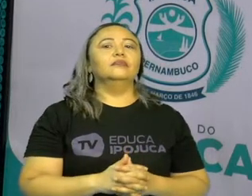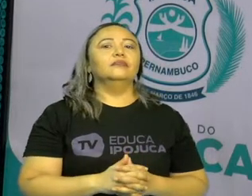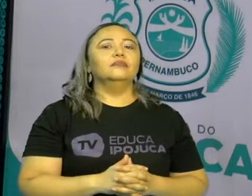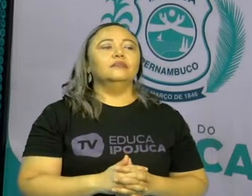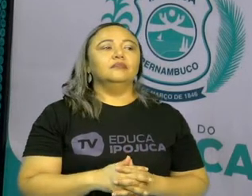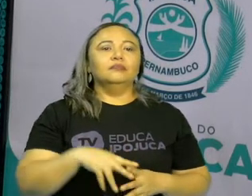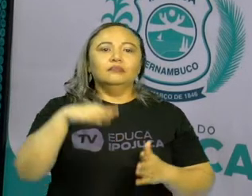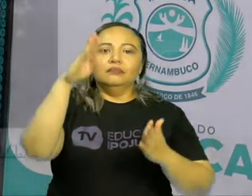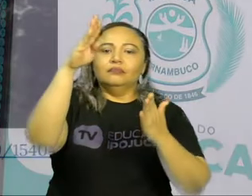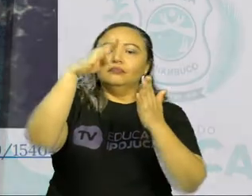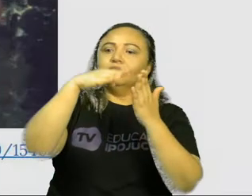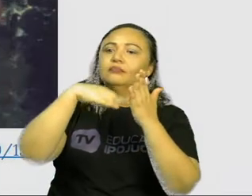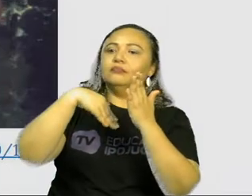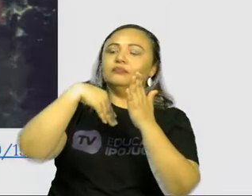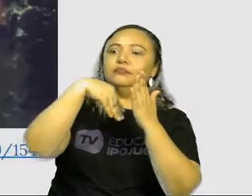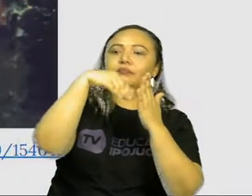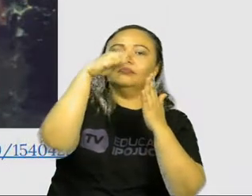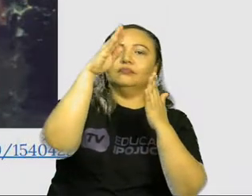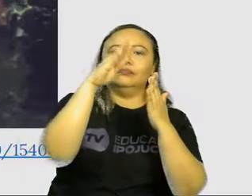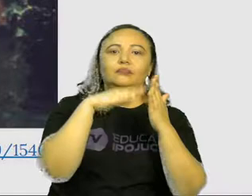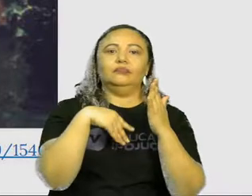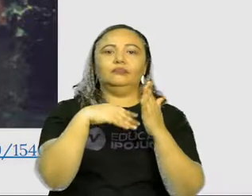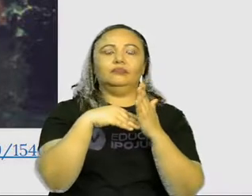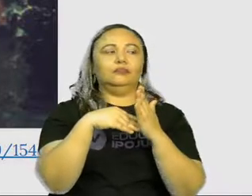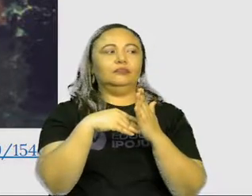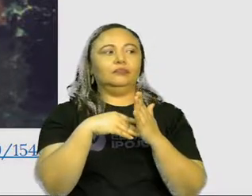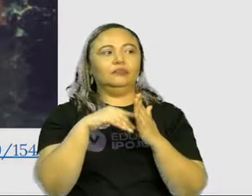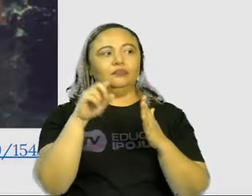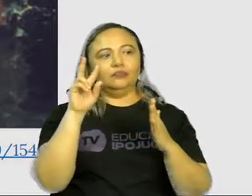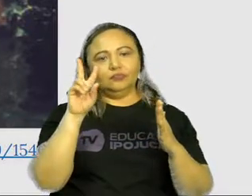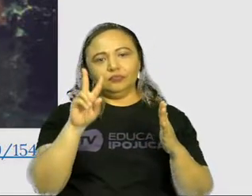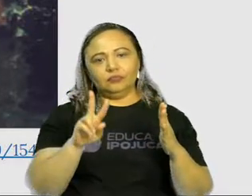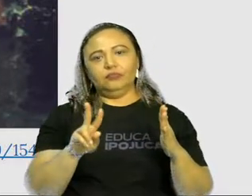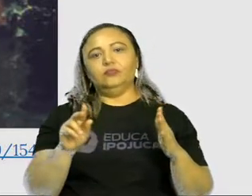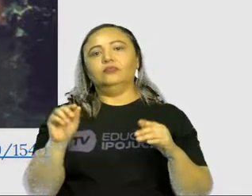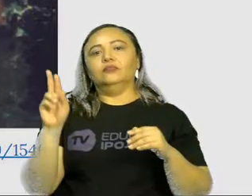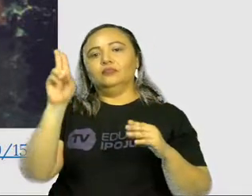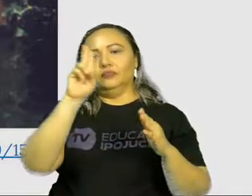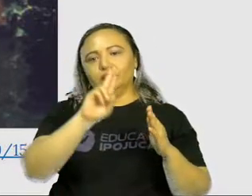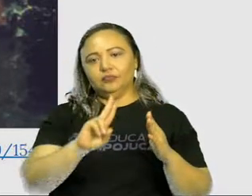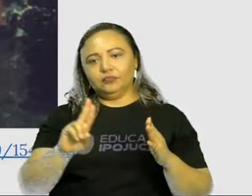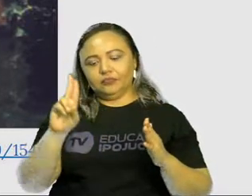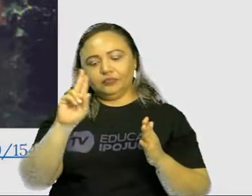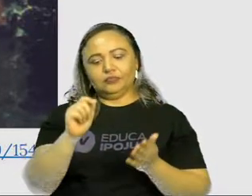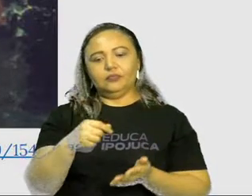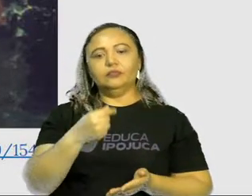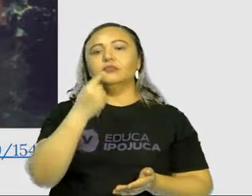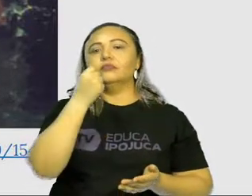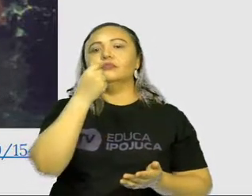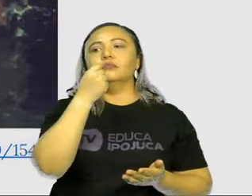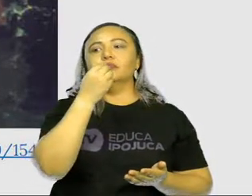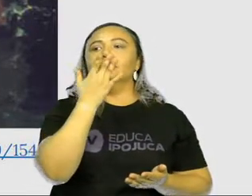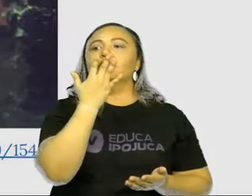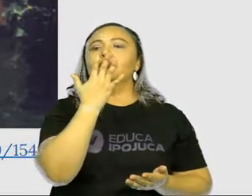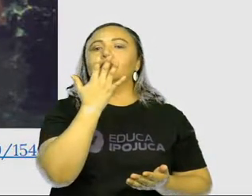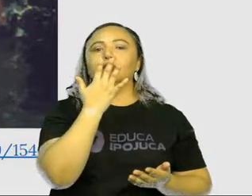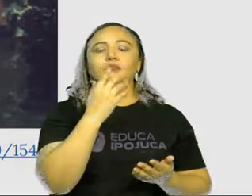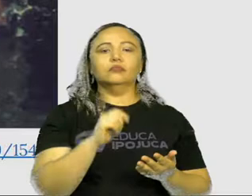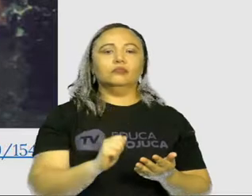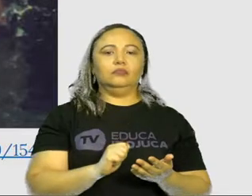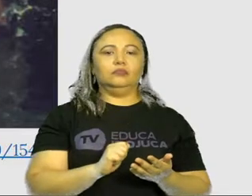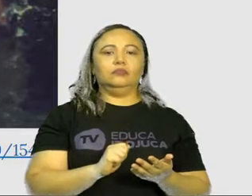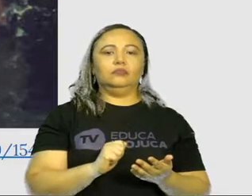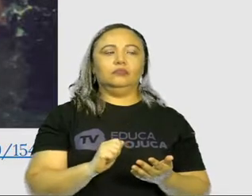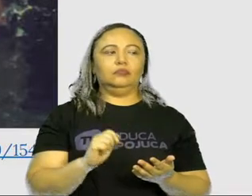A pintura, né? Que a gente pode utilizar lápis de cor, lápis de